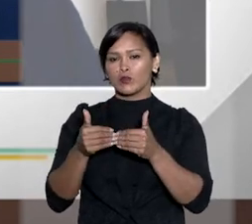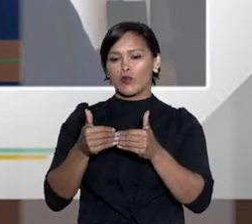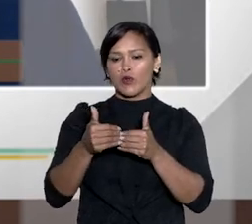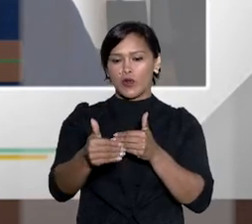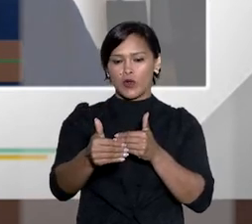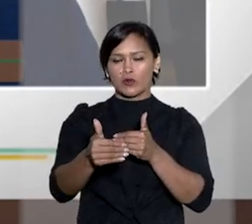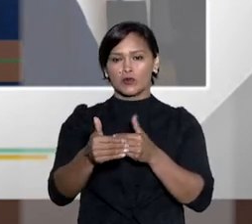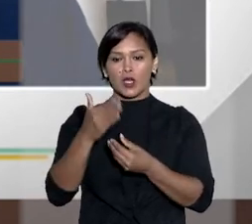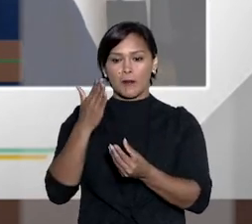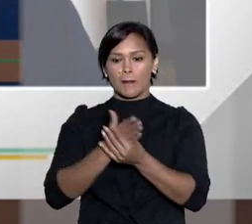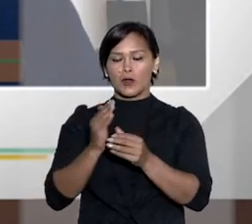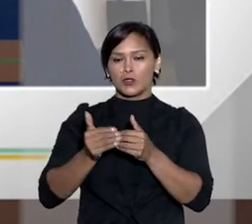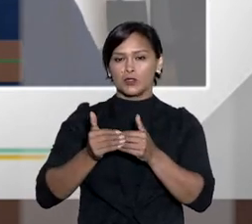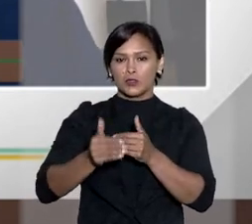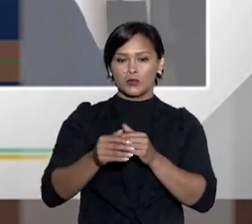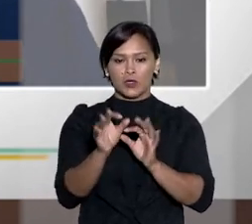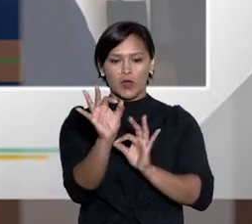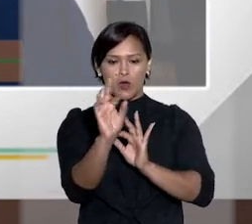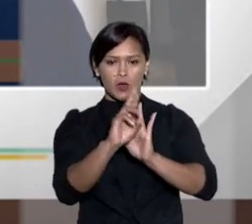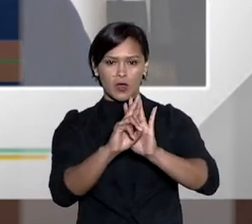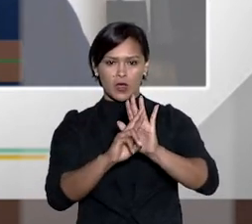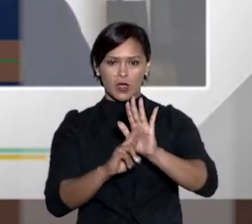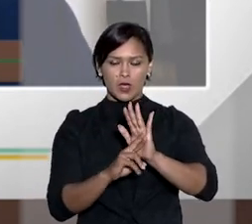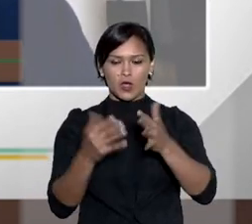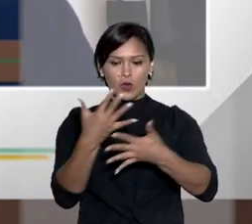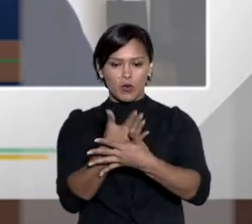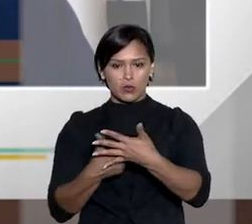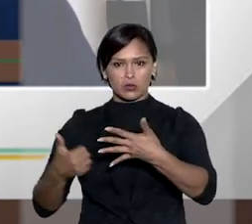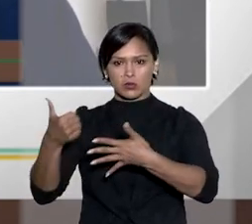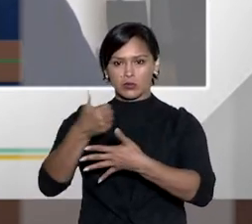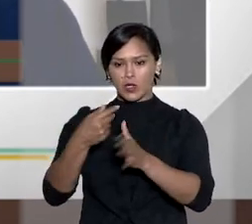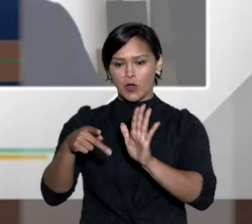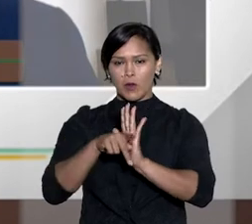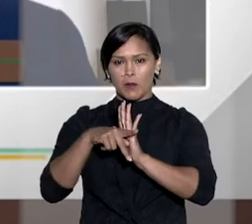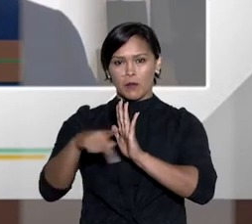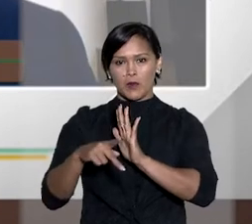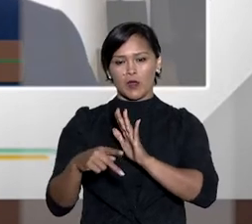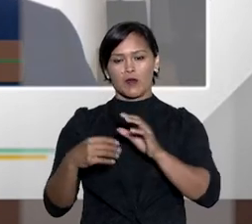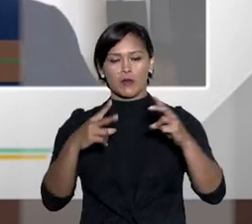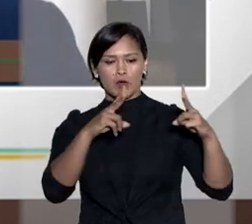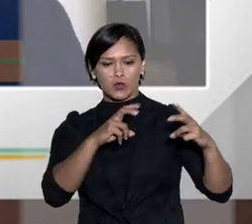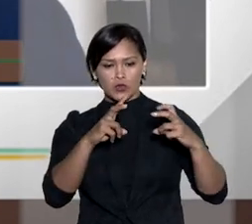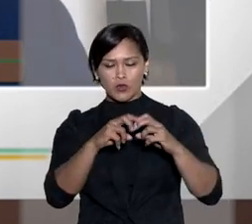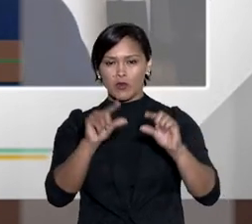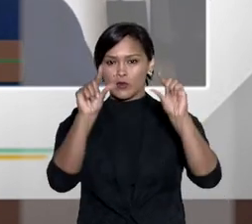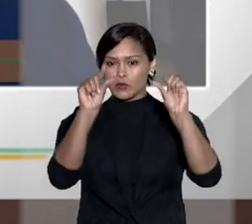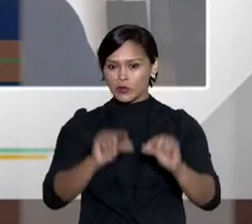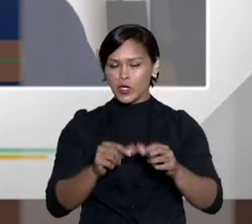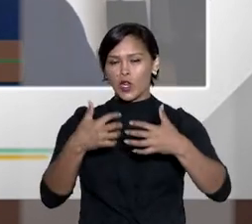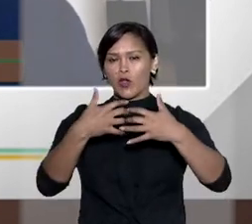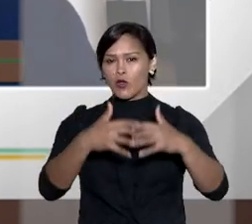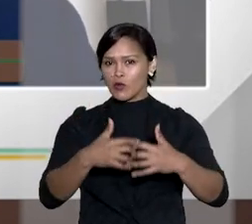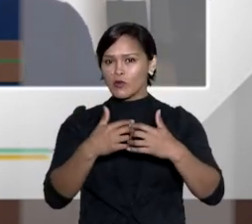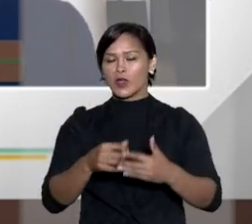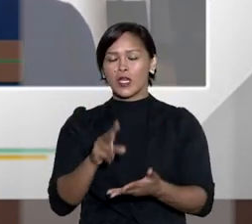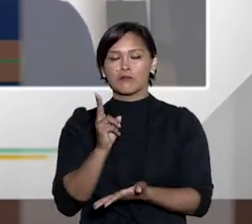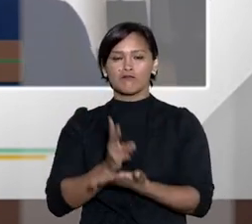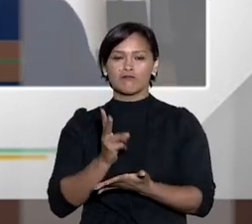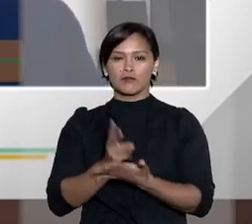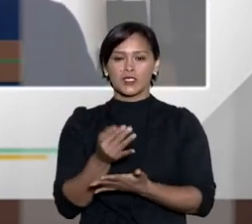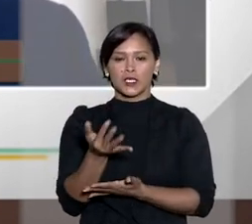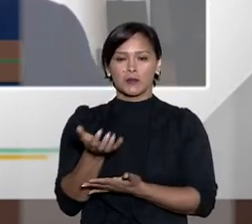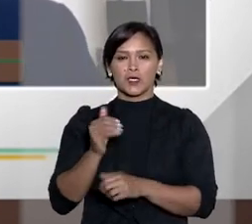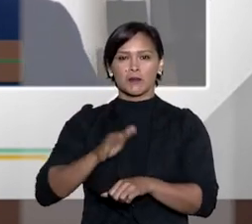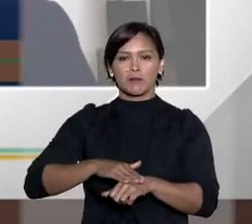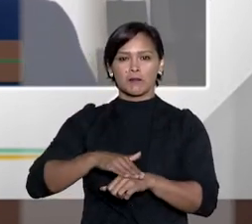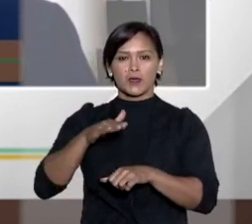regula o rito sumário próprio dos conflitos de menor complexidade, que sempre busca, sempre que